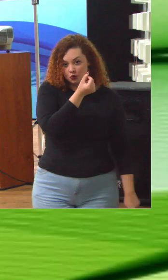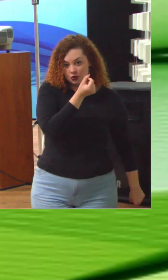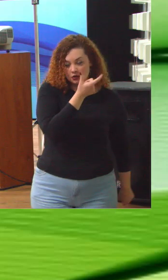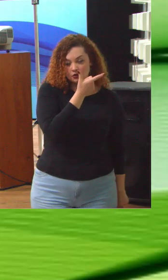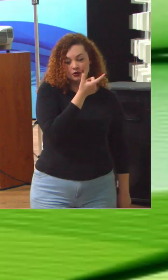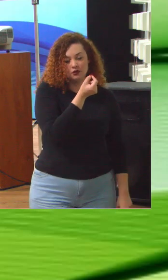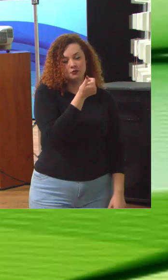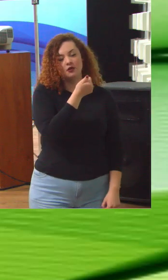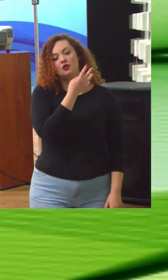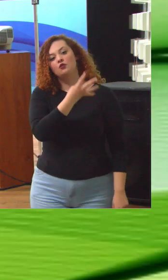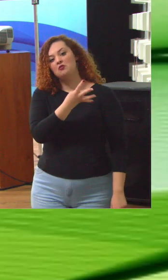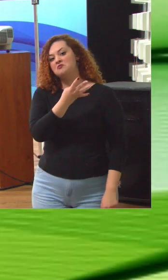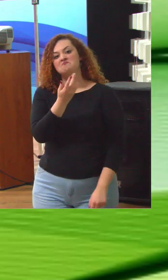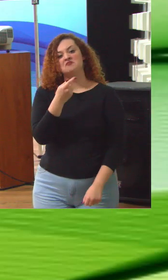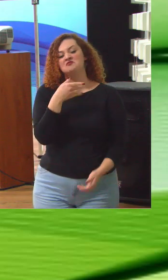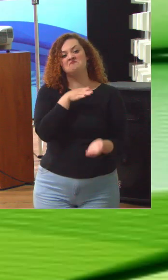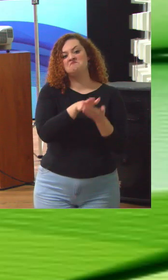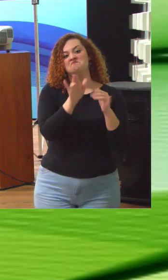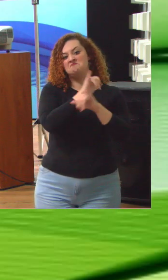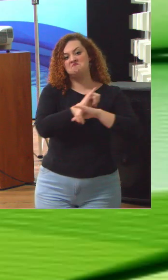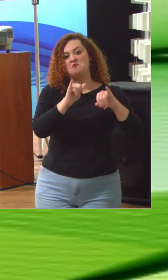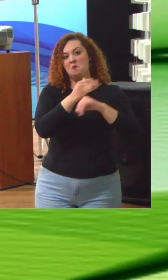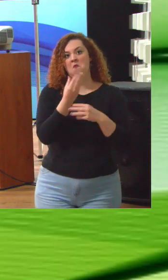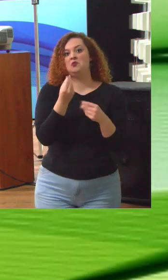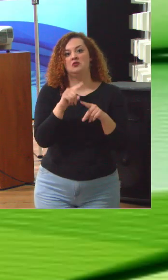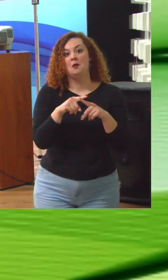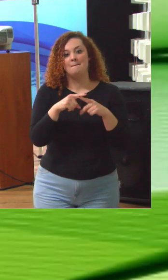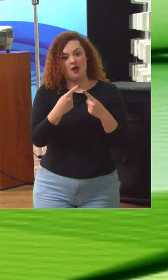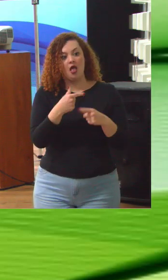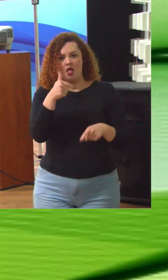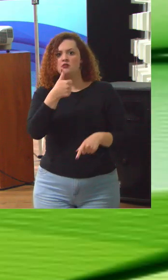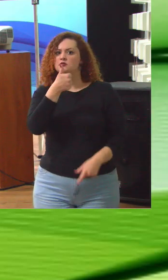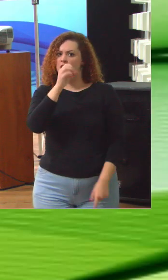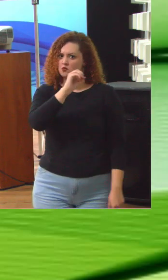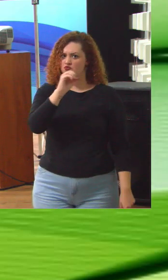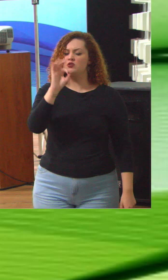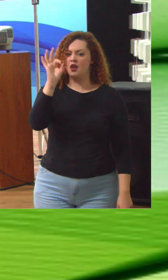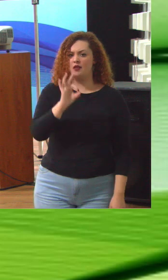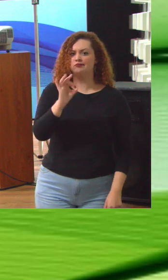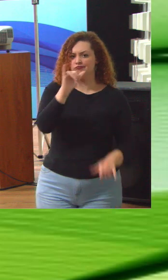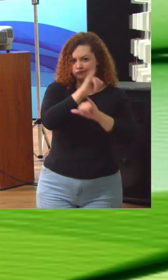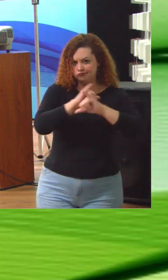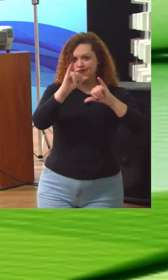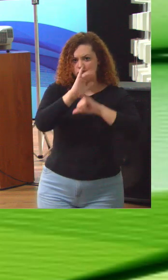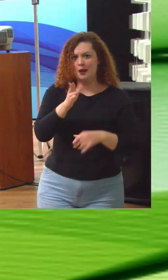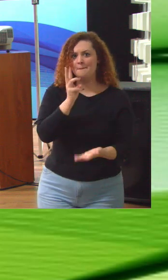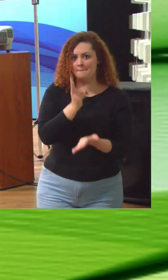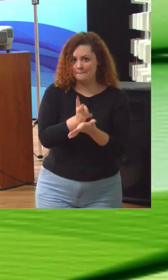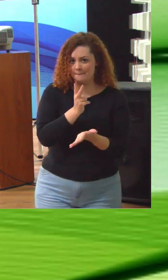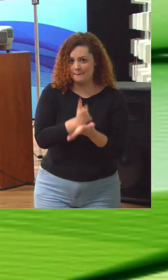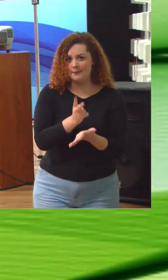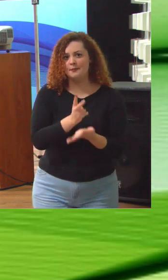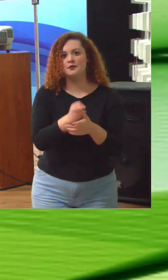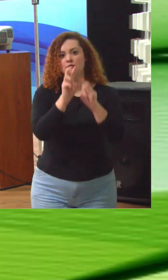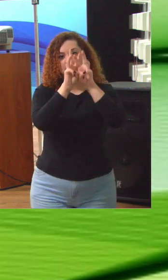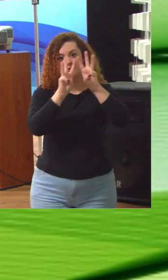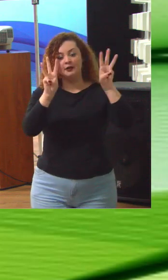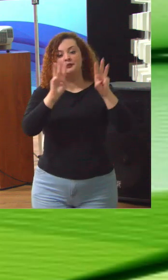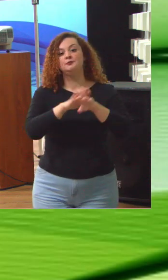não fazemos uma divulgação muito grande dele embora ele esteja 100% divulgado lá nesse mesmo site em